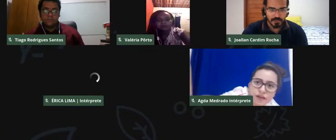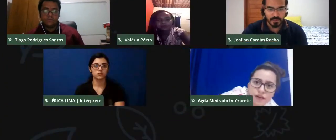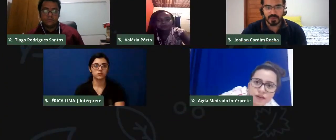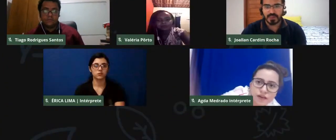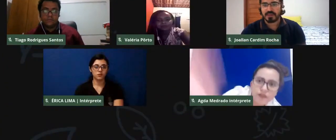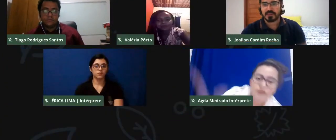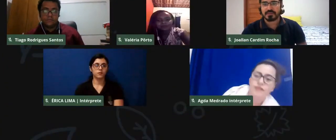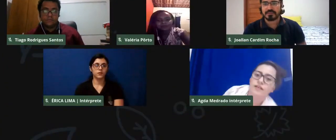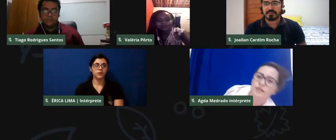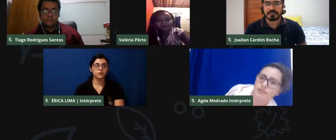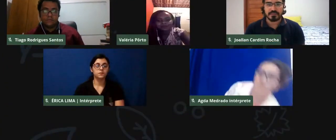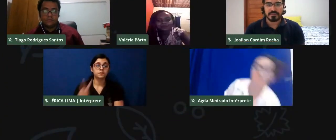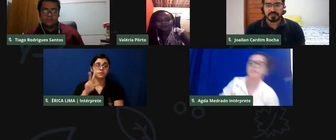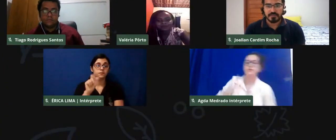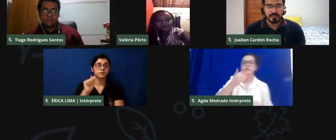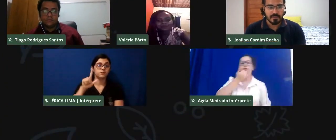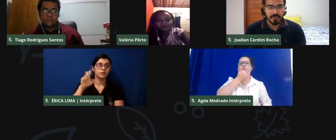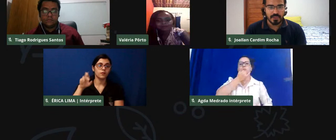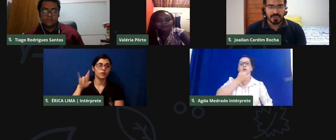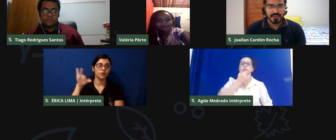Valéria Porto, com a palavra.